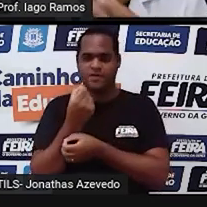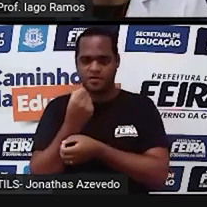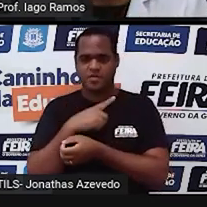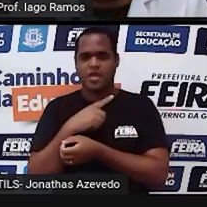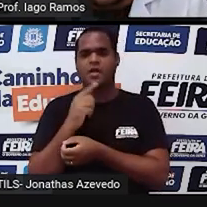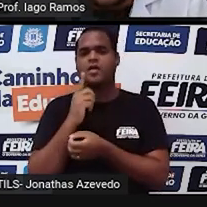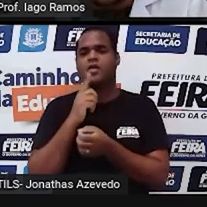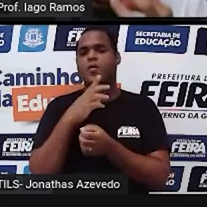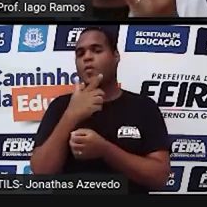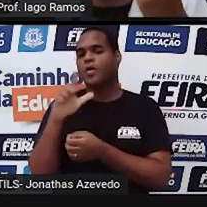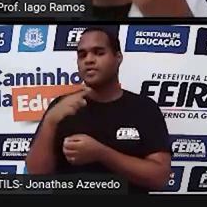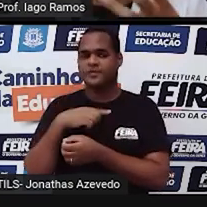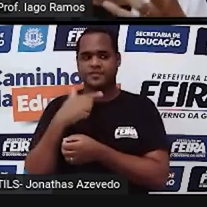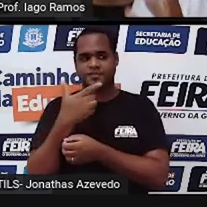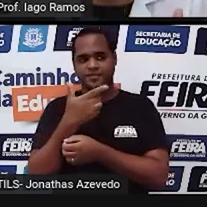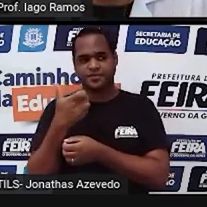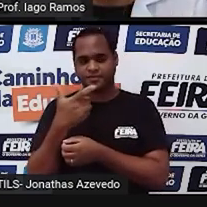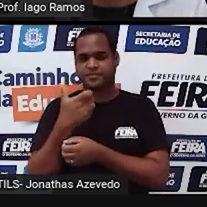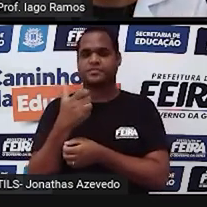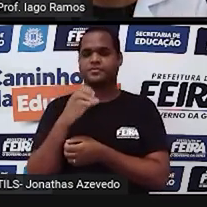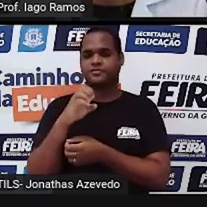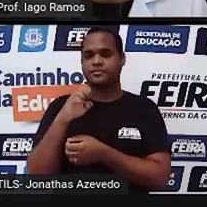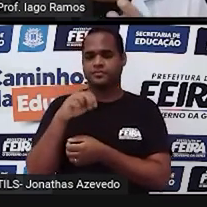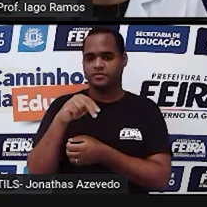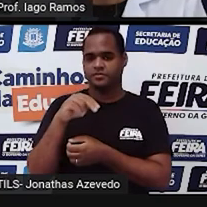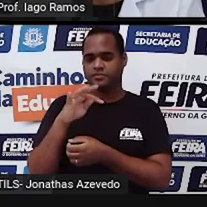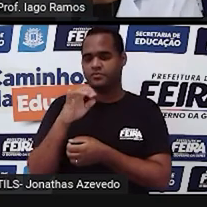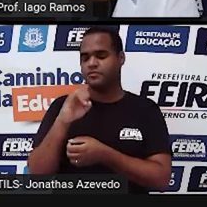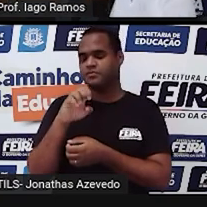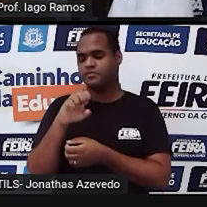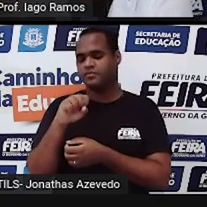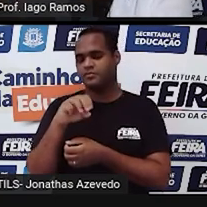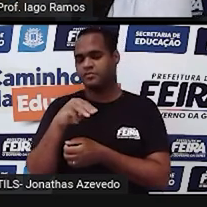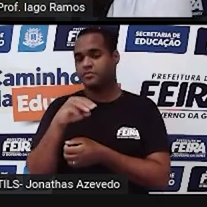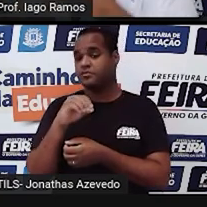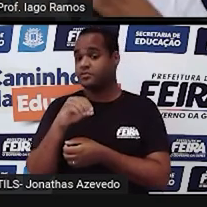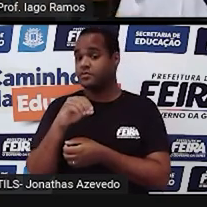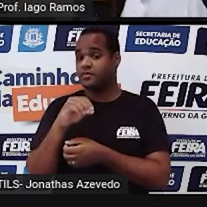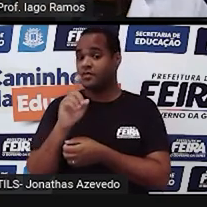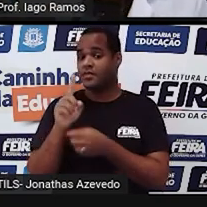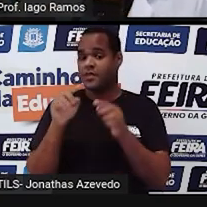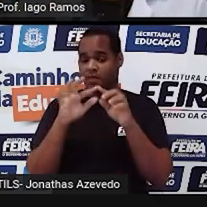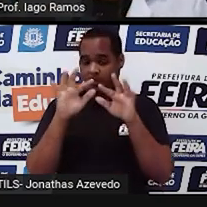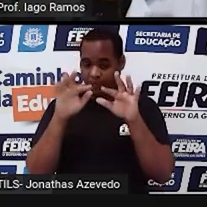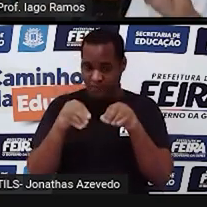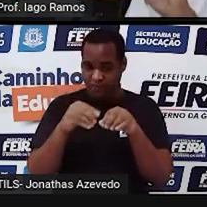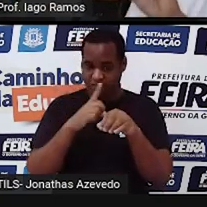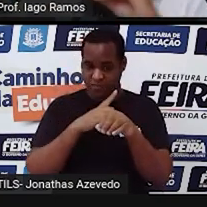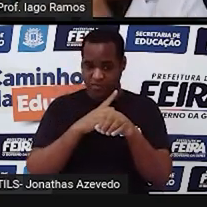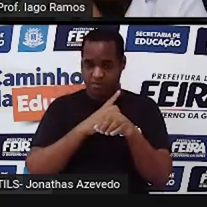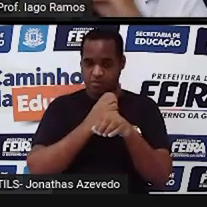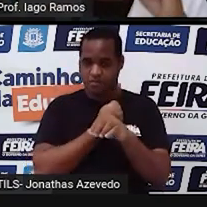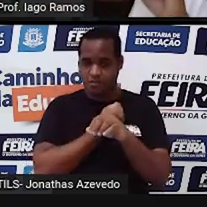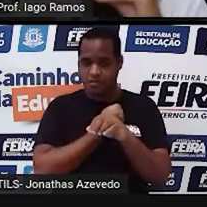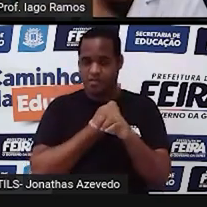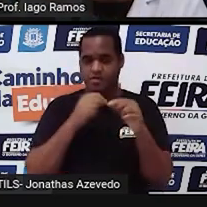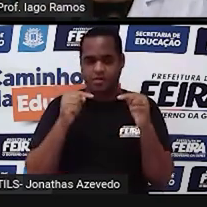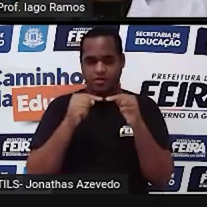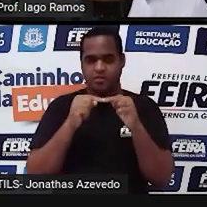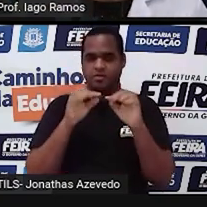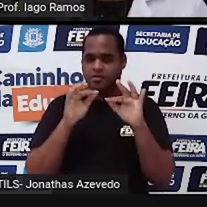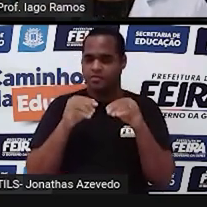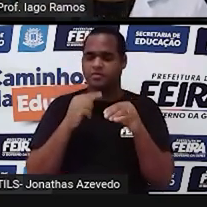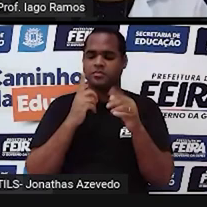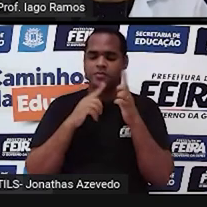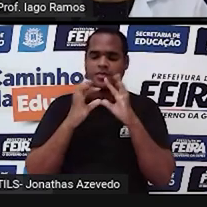centésimos. Por que 21 centésimos? Porque o último algarismo das casinhas decimais ali